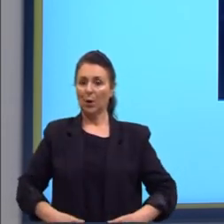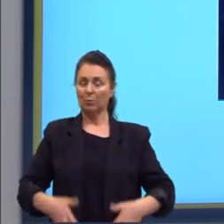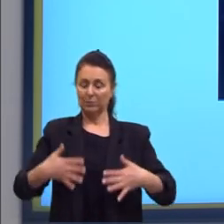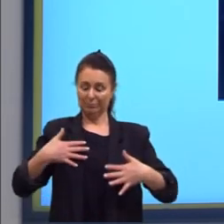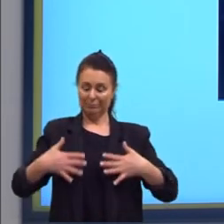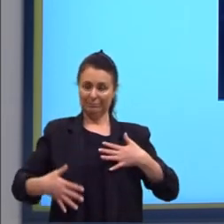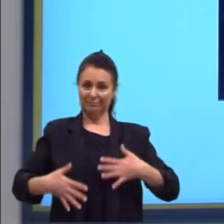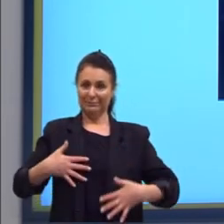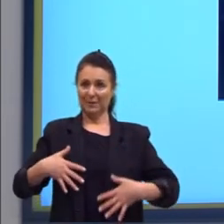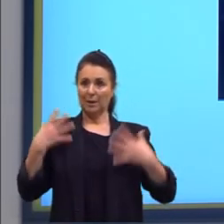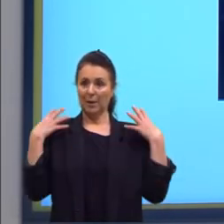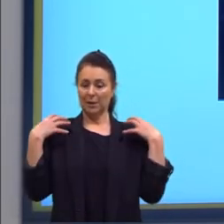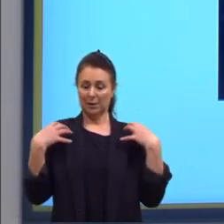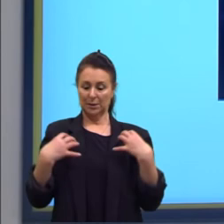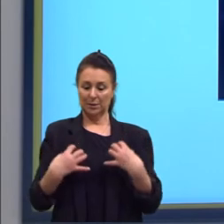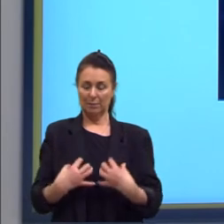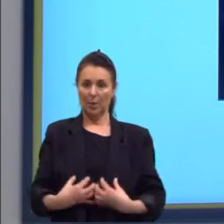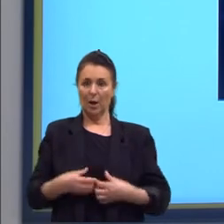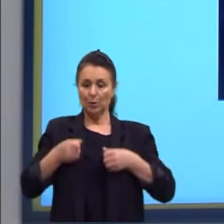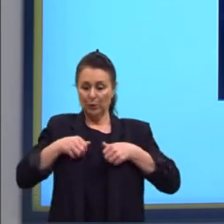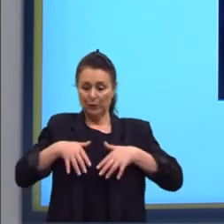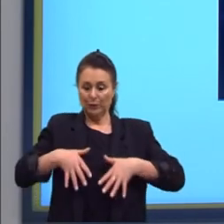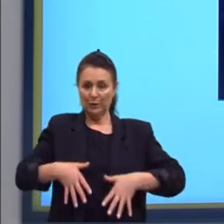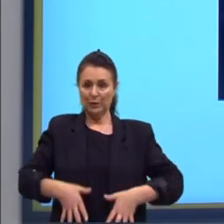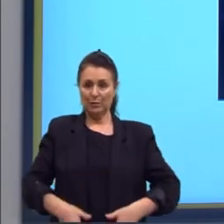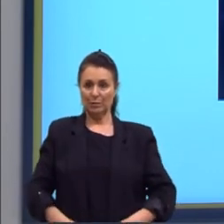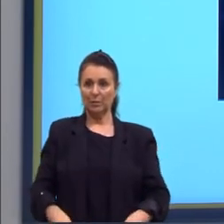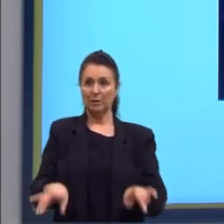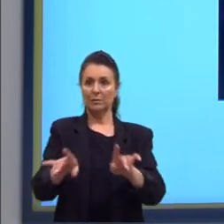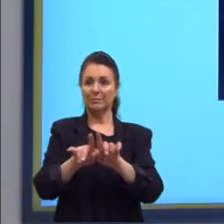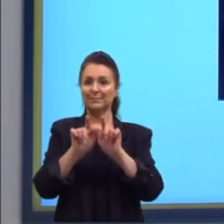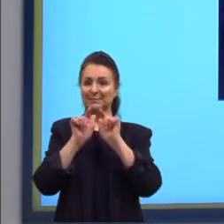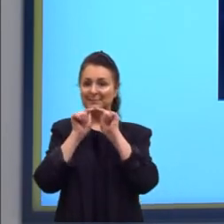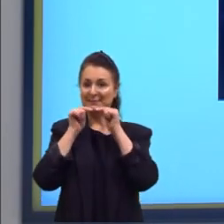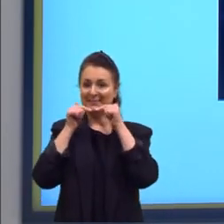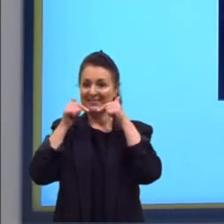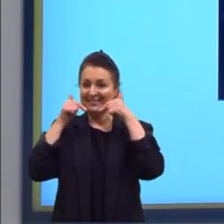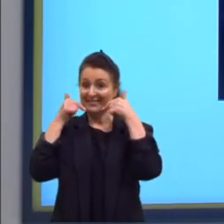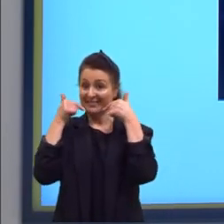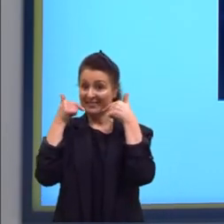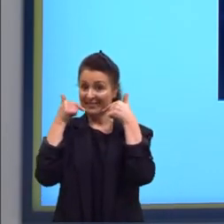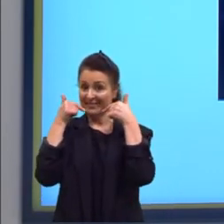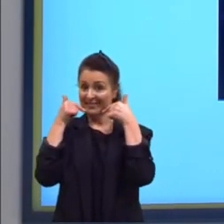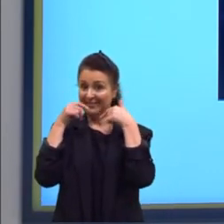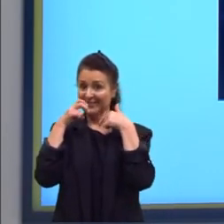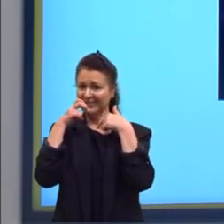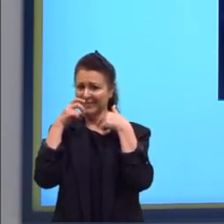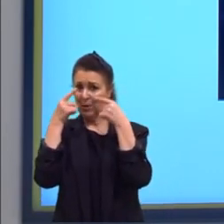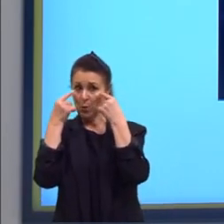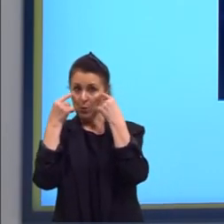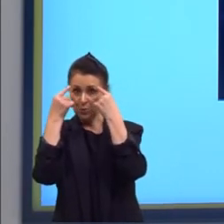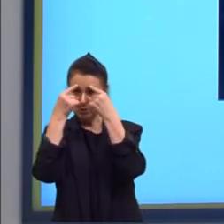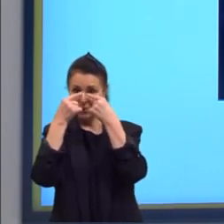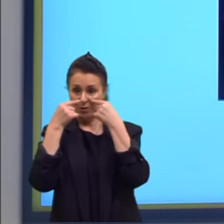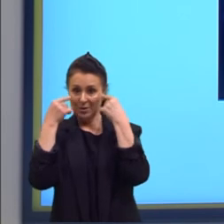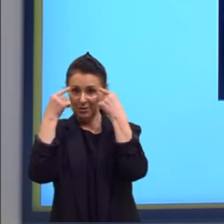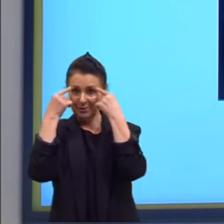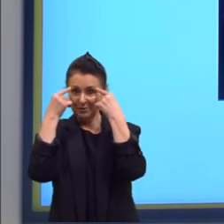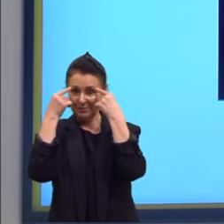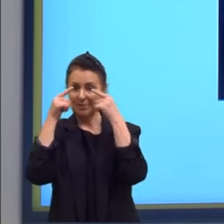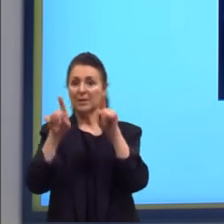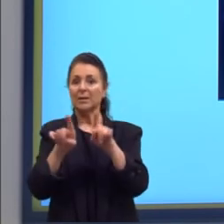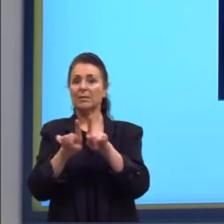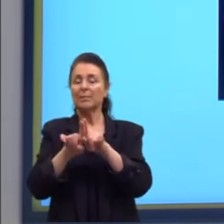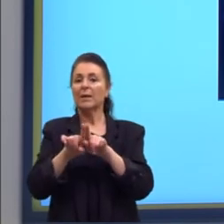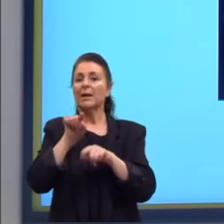manto aqui, esse vestidinho. O sorrisinho, os olhos. Então, aqui a gente tem